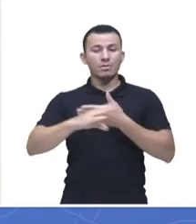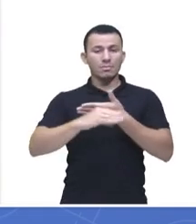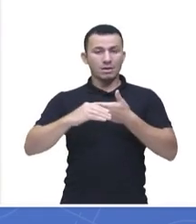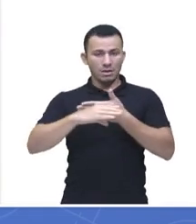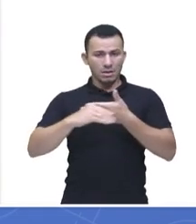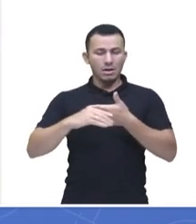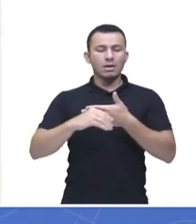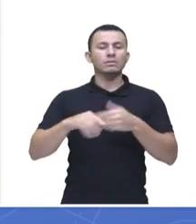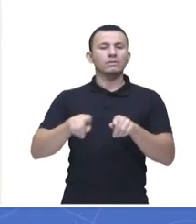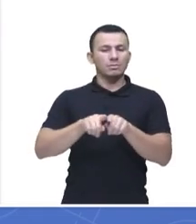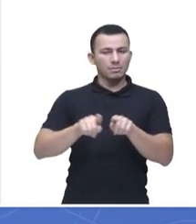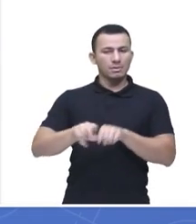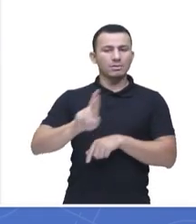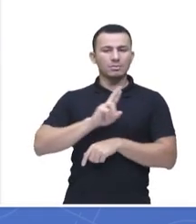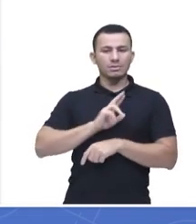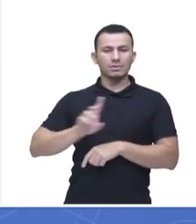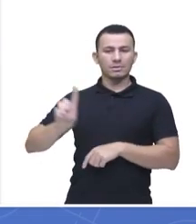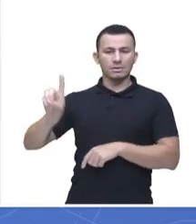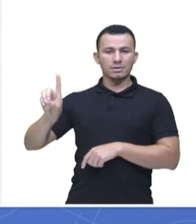a letra D também.